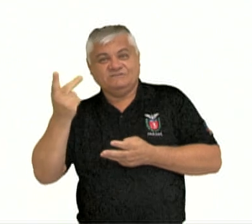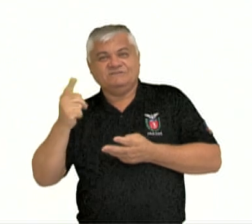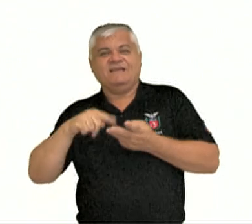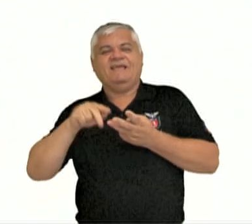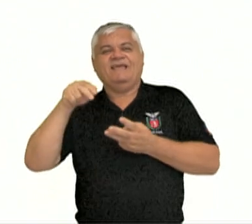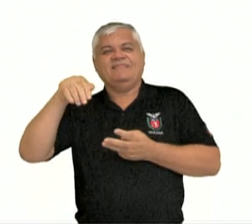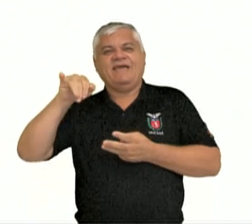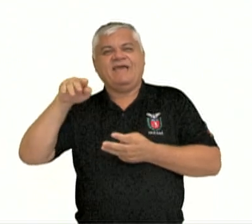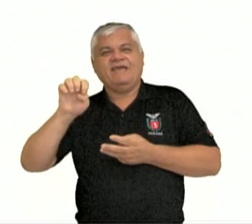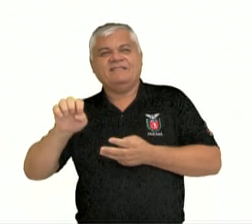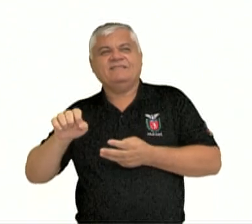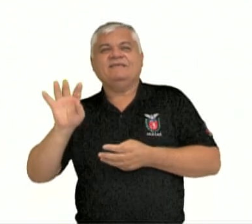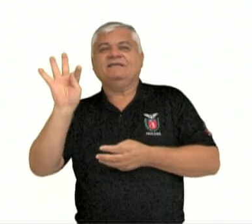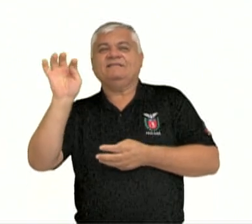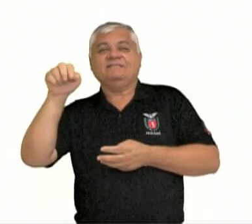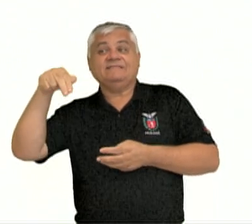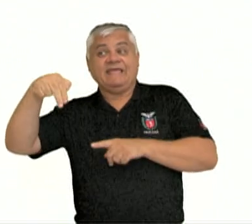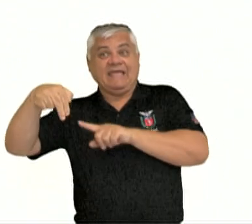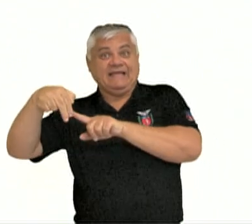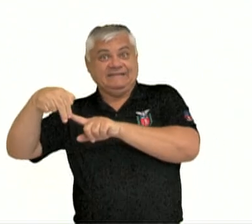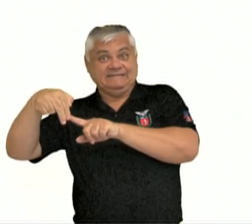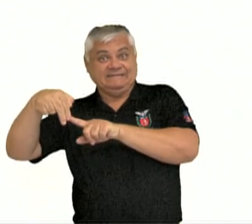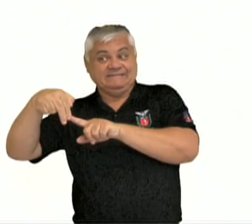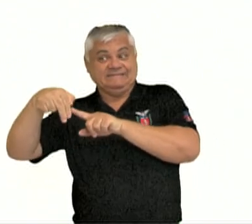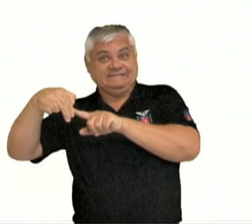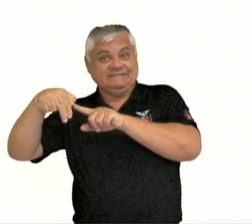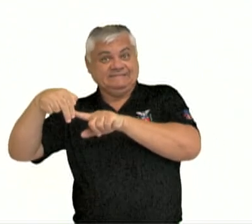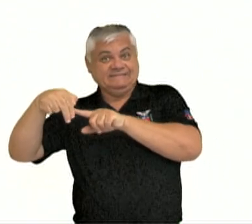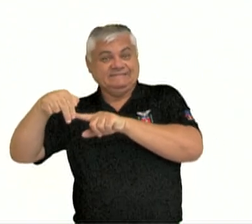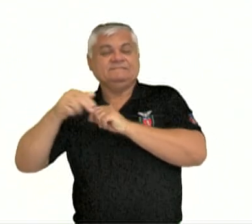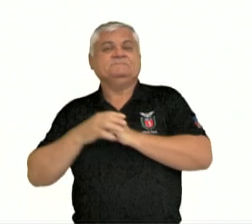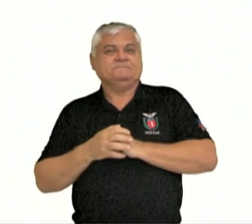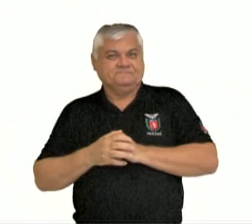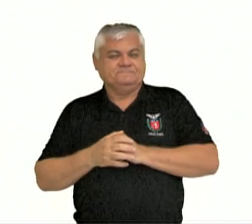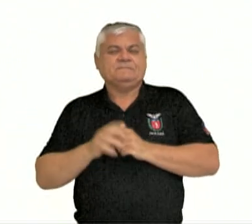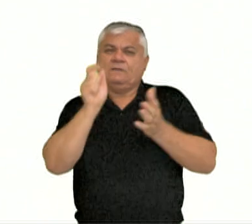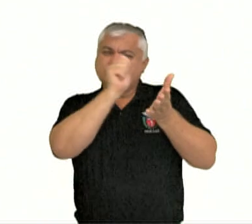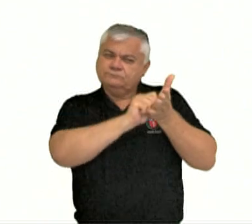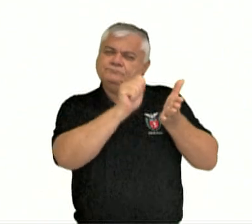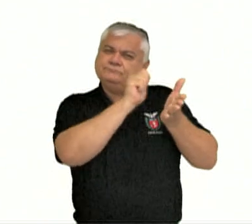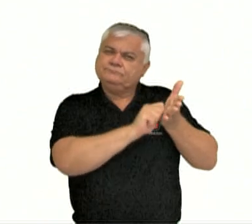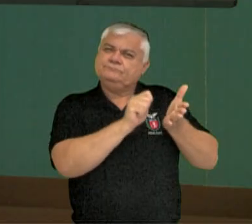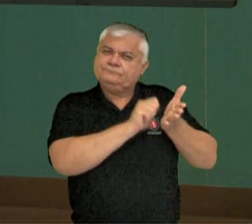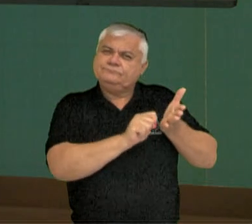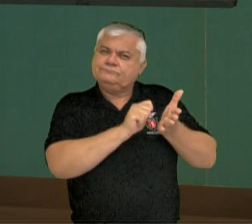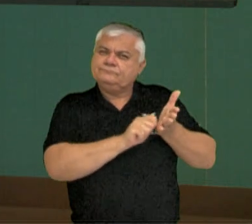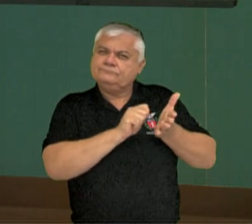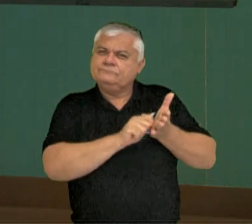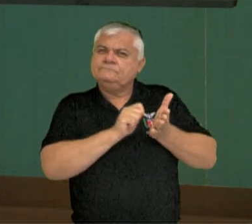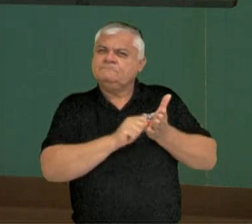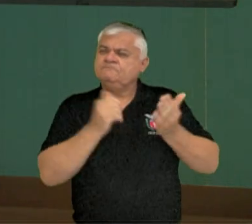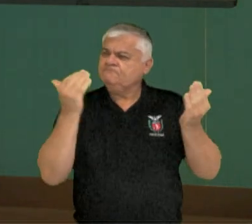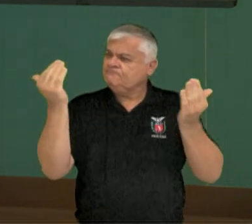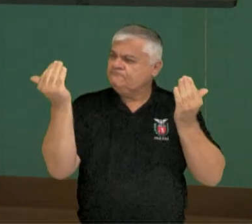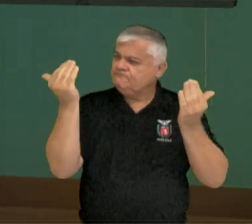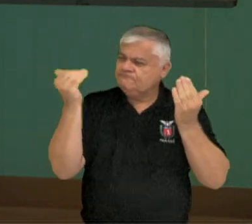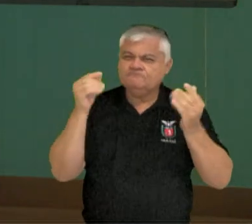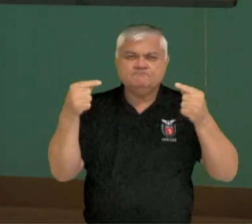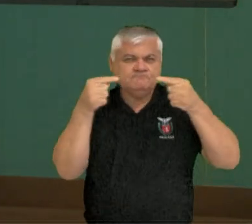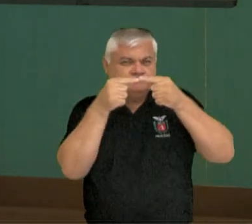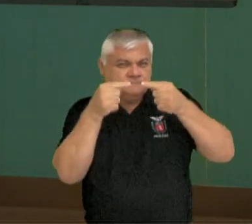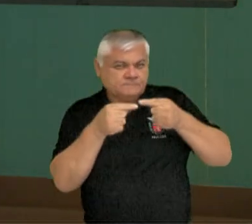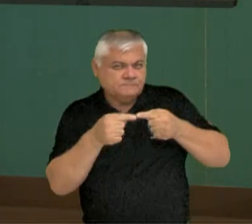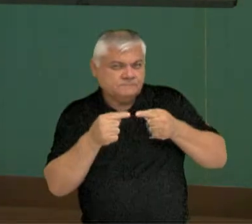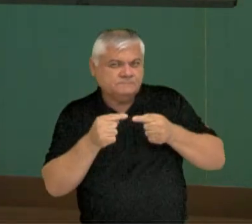10. 10 com N, pay attention. Escreva no seu caderno, confere a escrita,